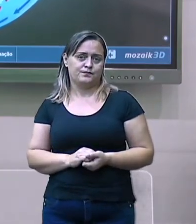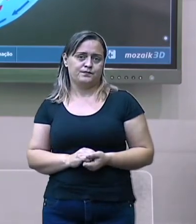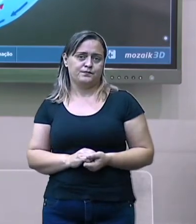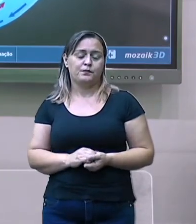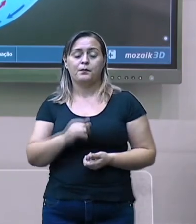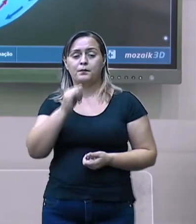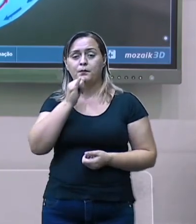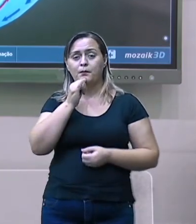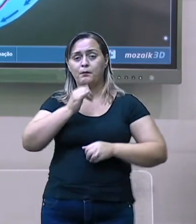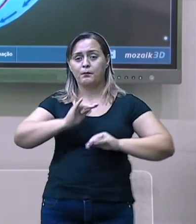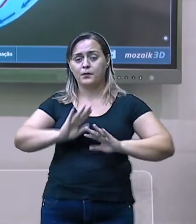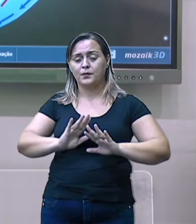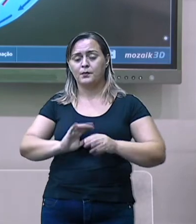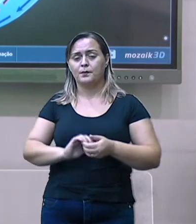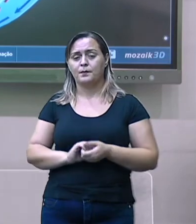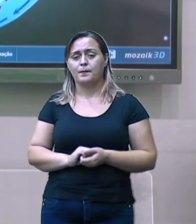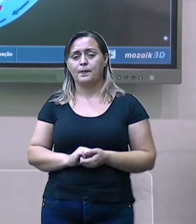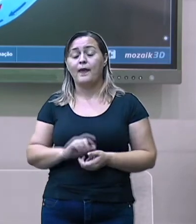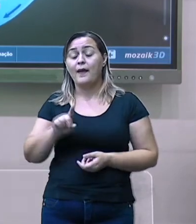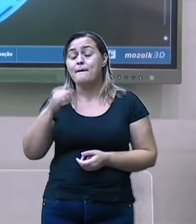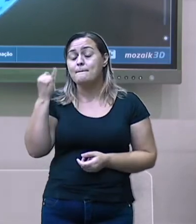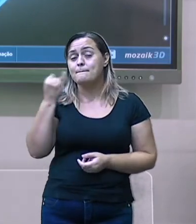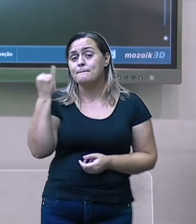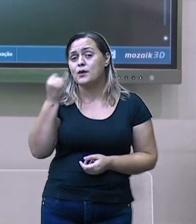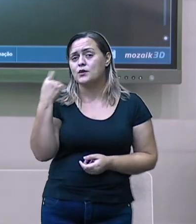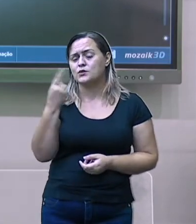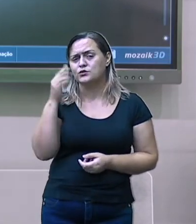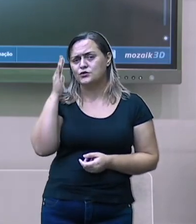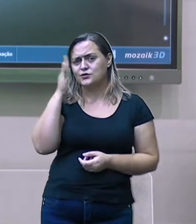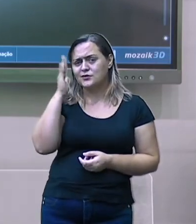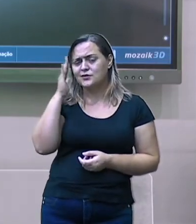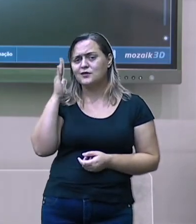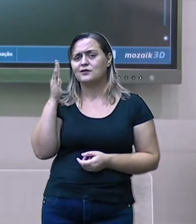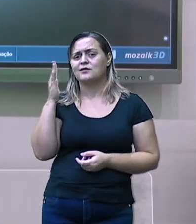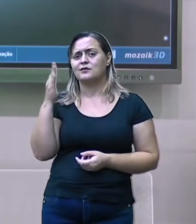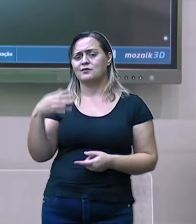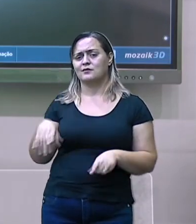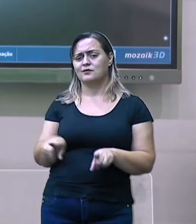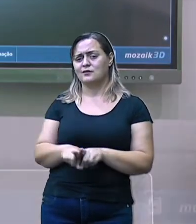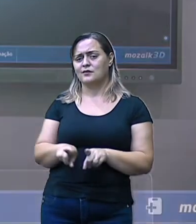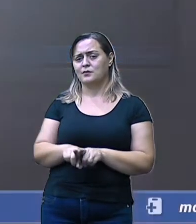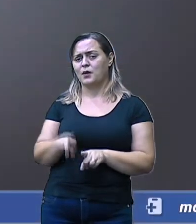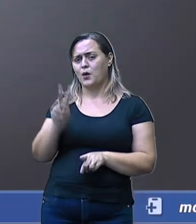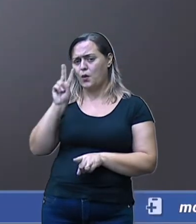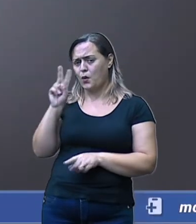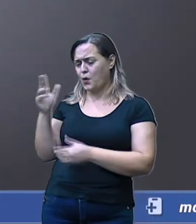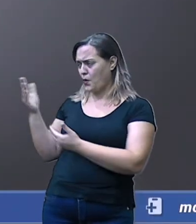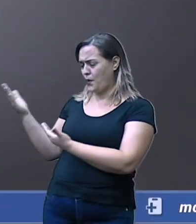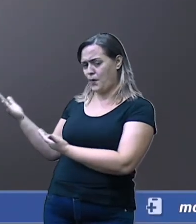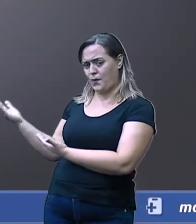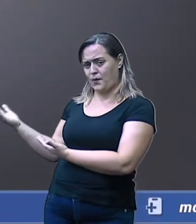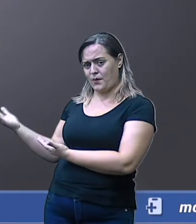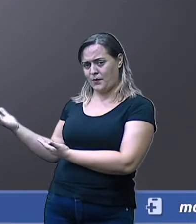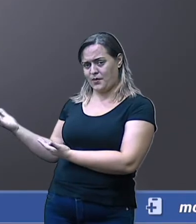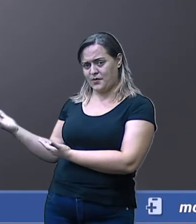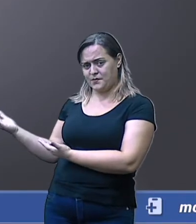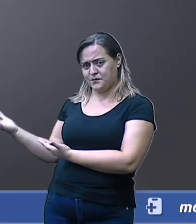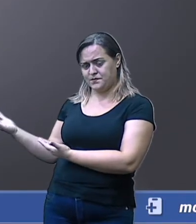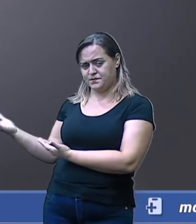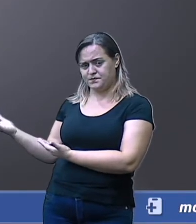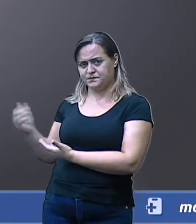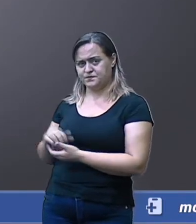E é importante a gente entender. E outra coisa, tá? Que você, olha bem, quando nós